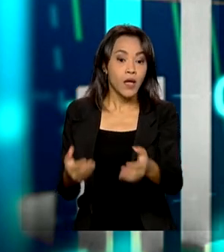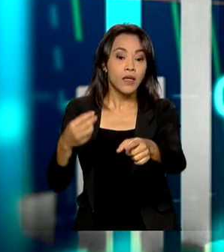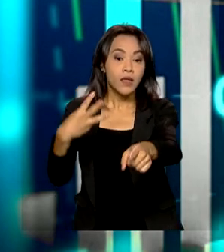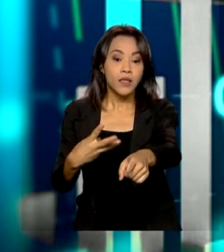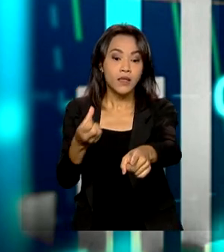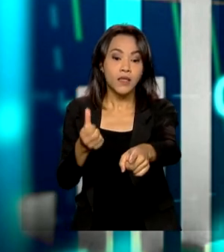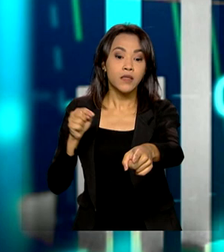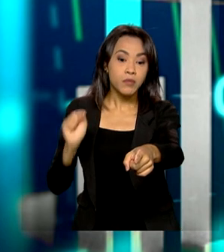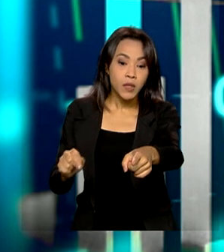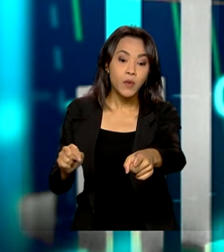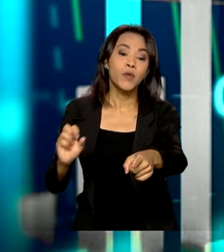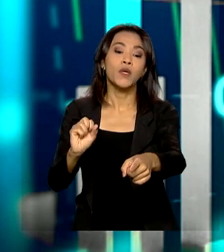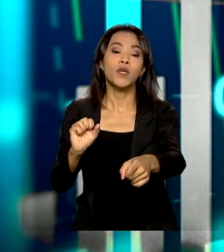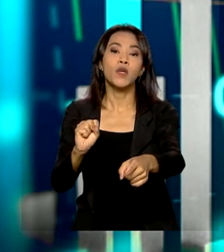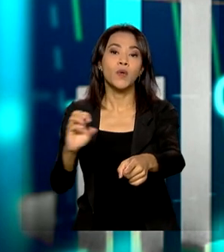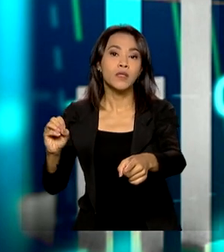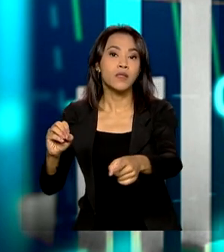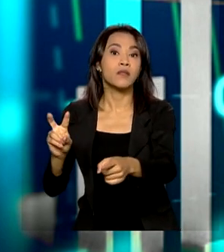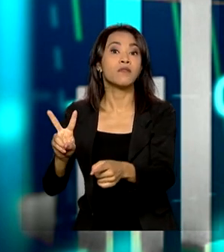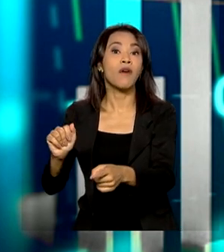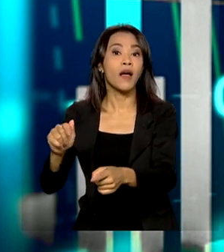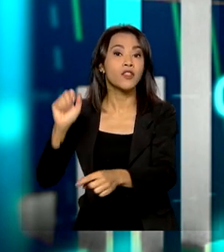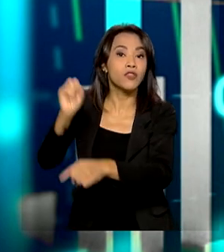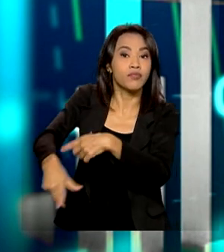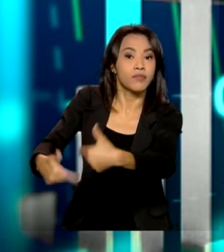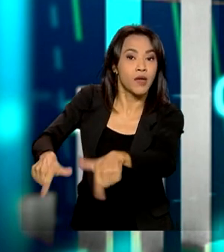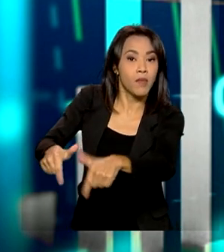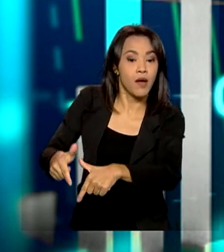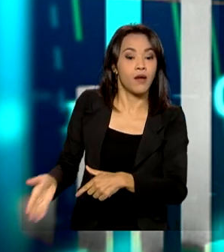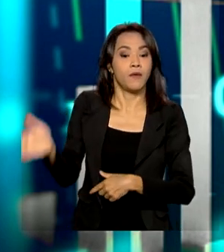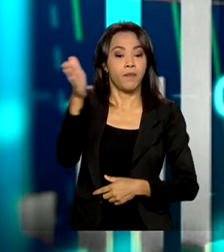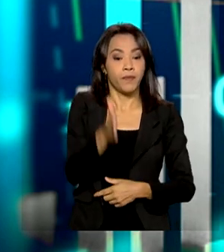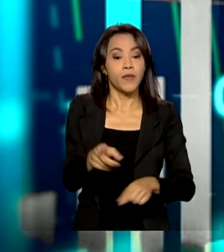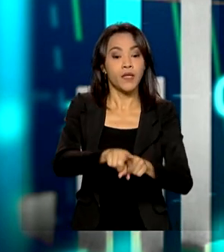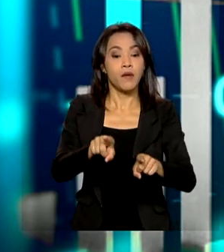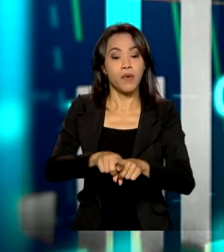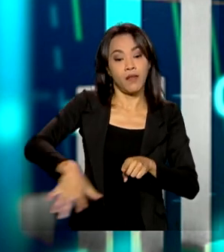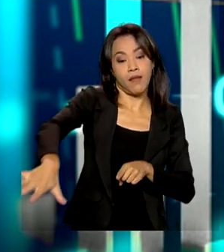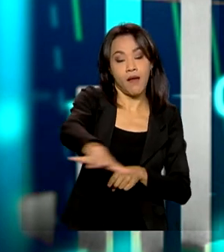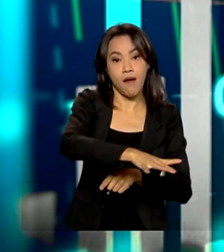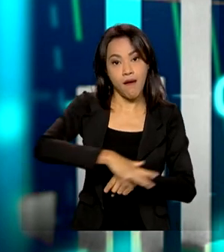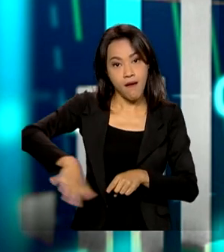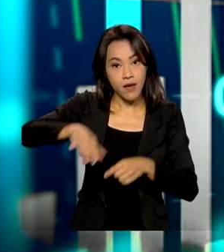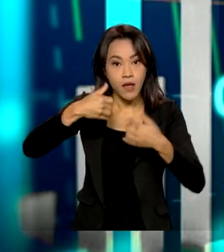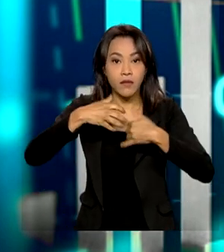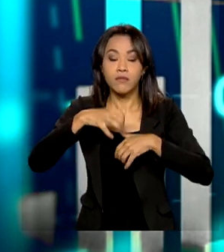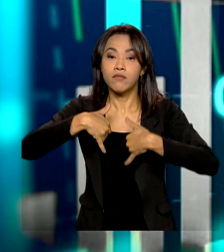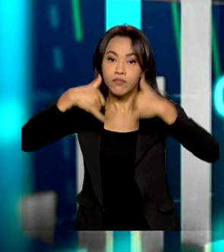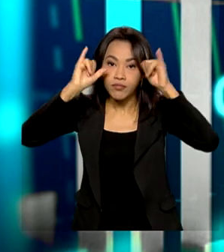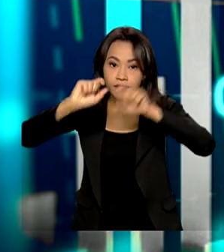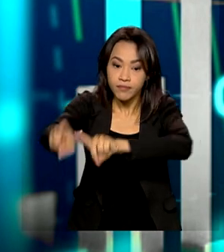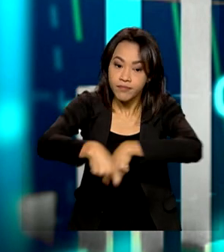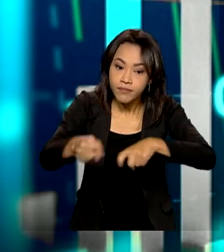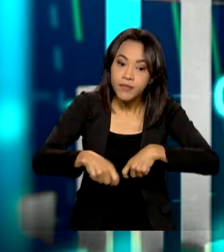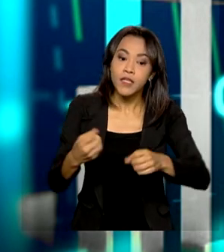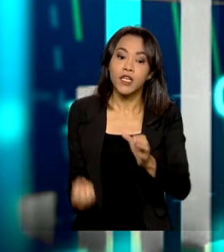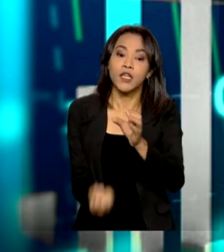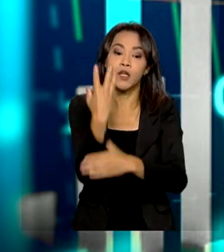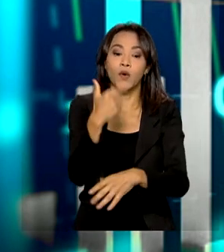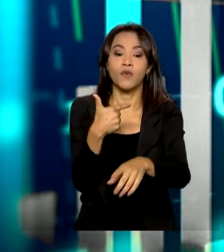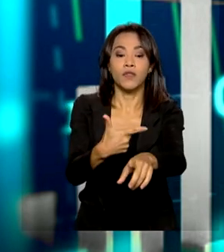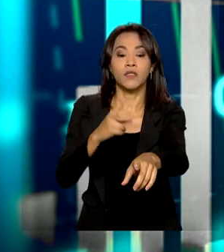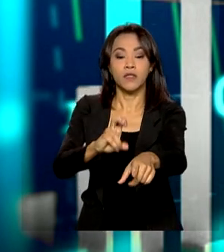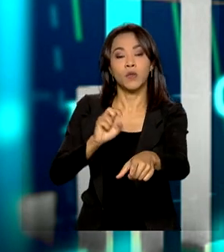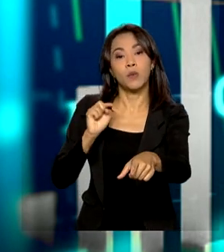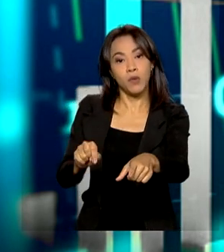e 800 vagas. E, em seguida, nós tivemos, então, o setor agropecuário, que gerou 25 mil novas vagas. O único